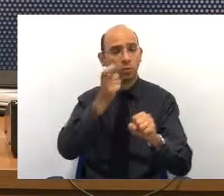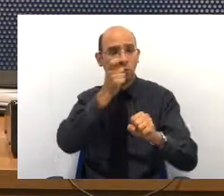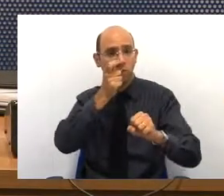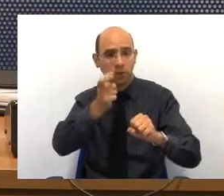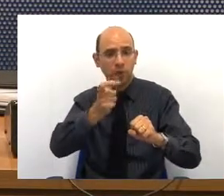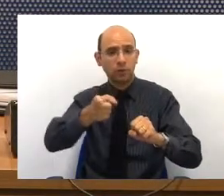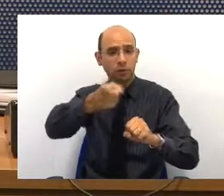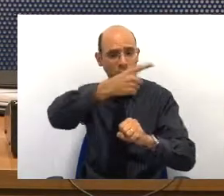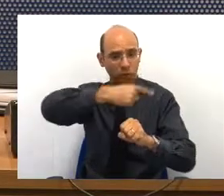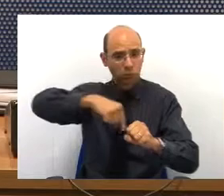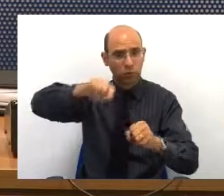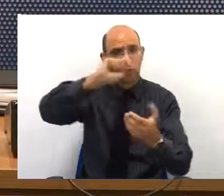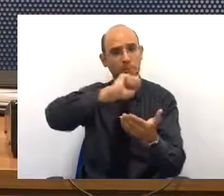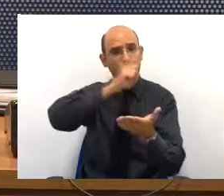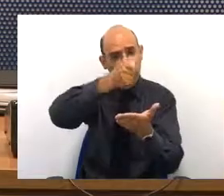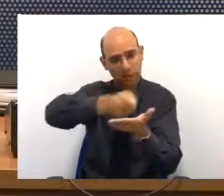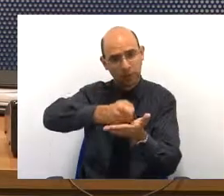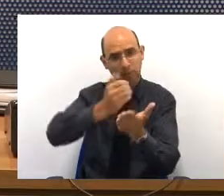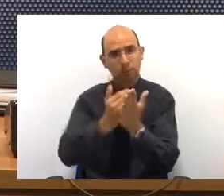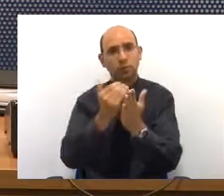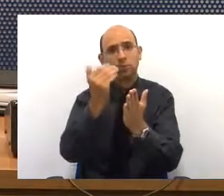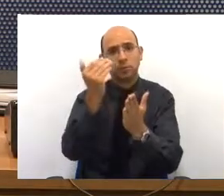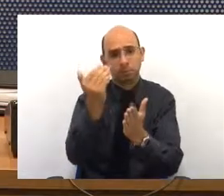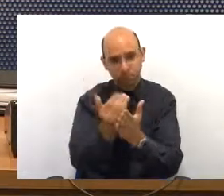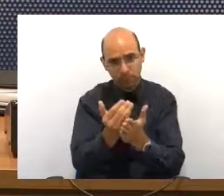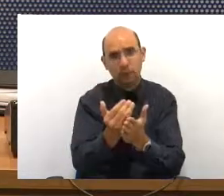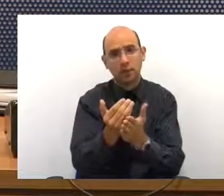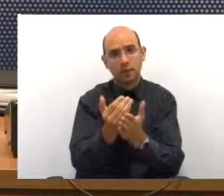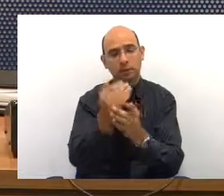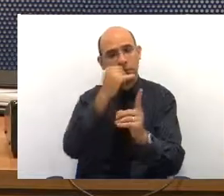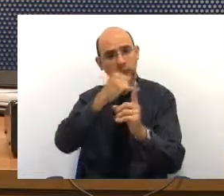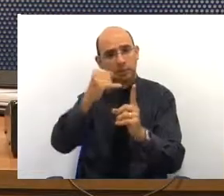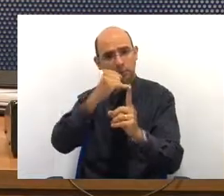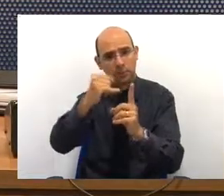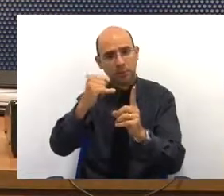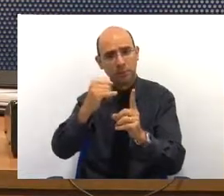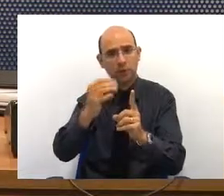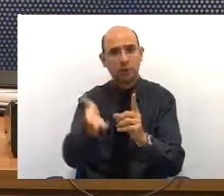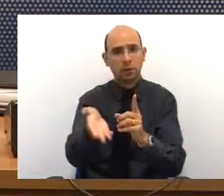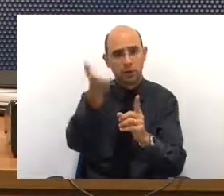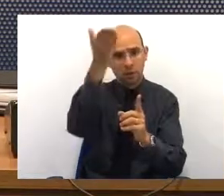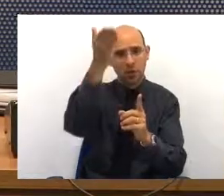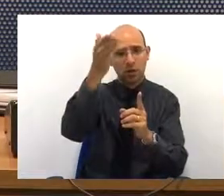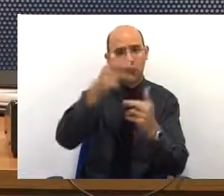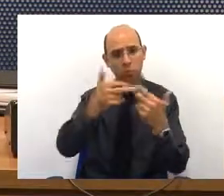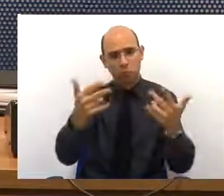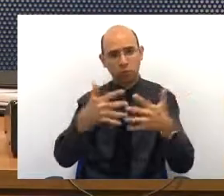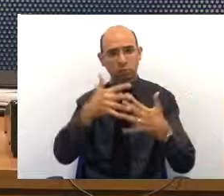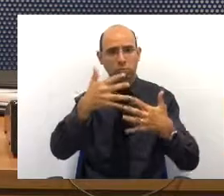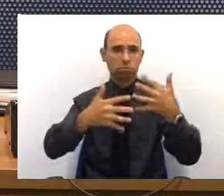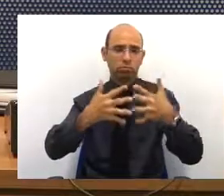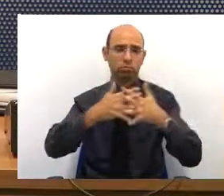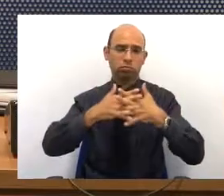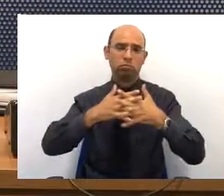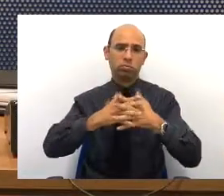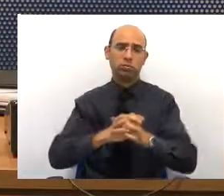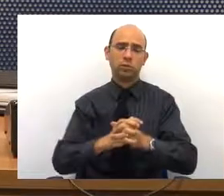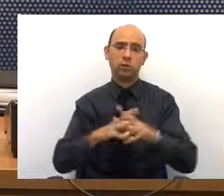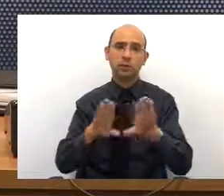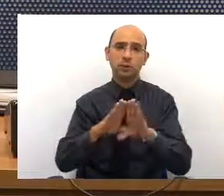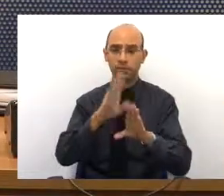gasta muito mais na média e alta complexidade. E principalmente nos